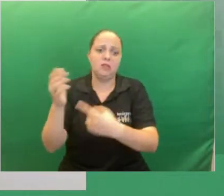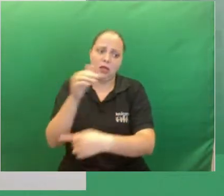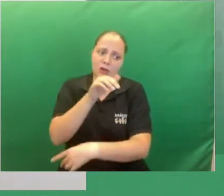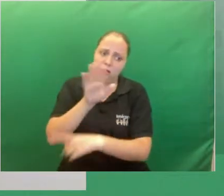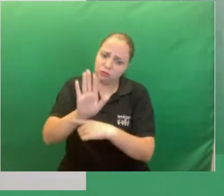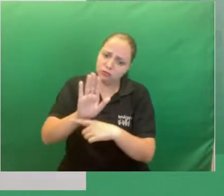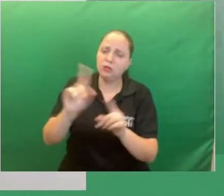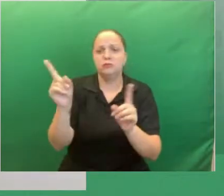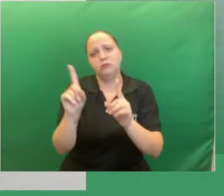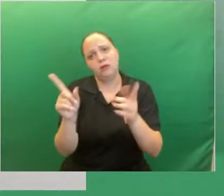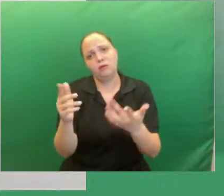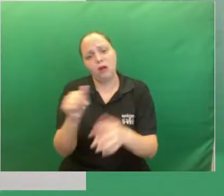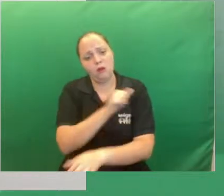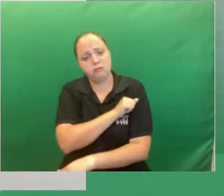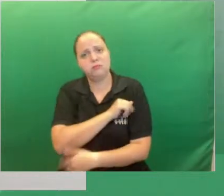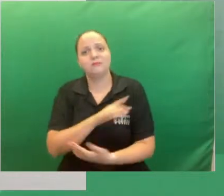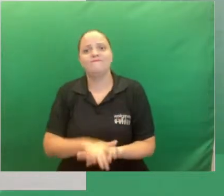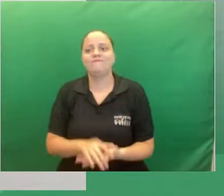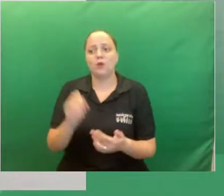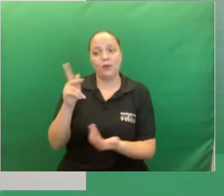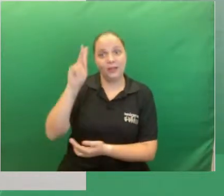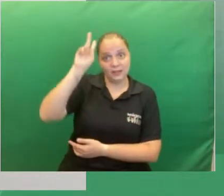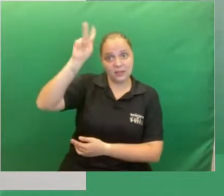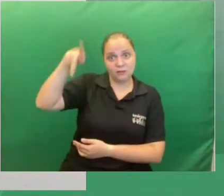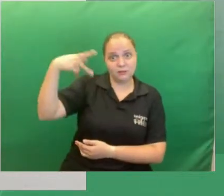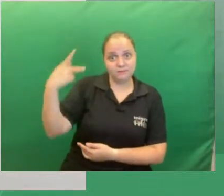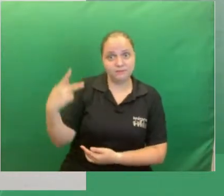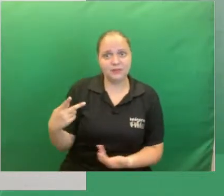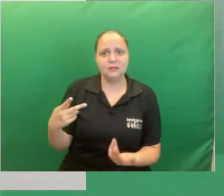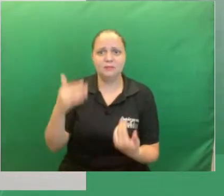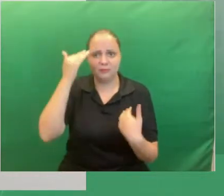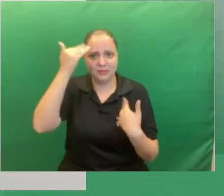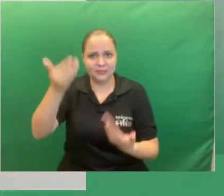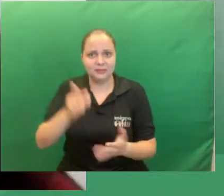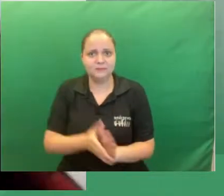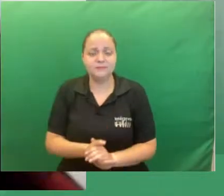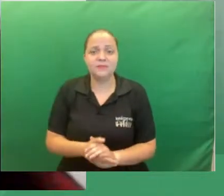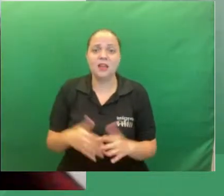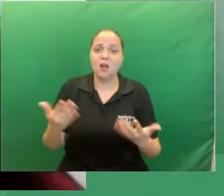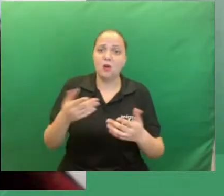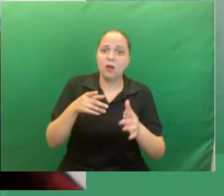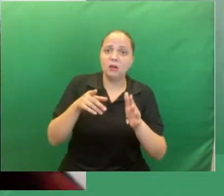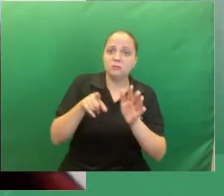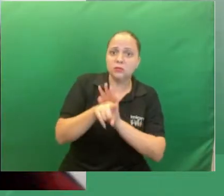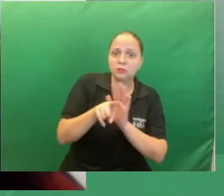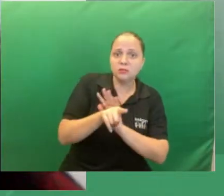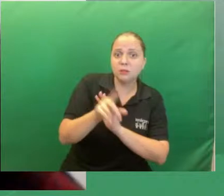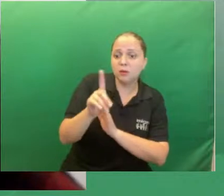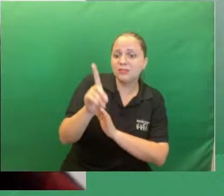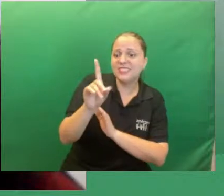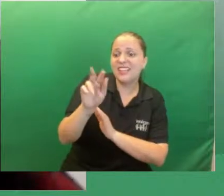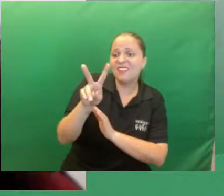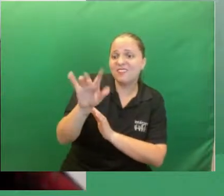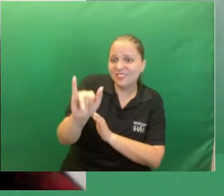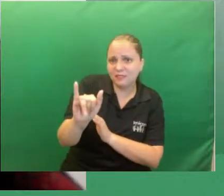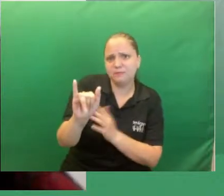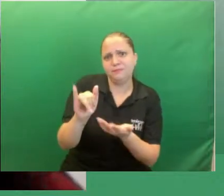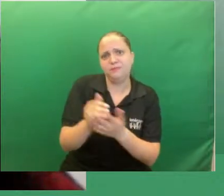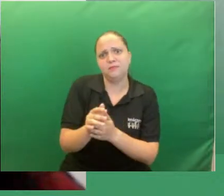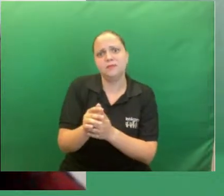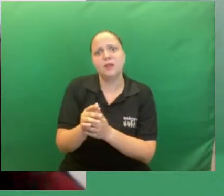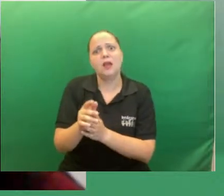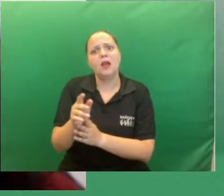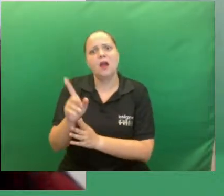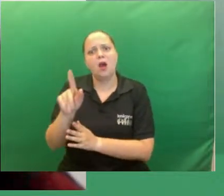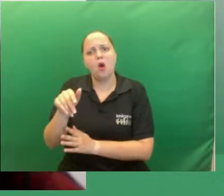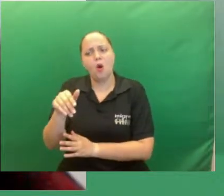ok Carol muito obrigada uma pergunta agora para o Davi quem perguntou é o Matheus Eduardo